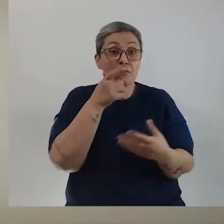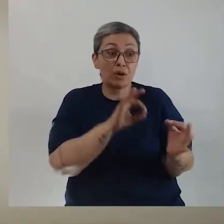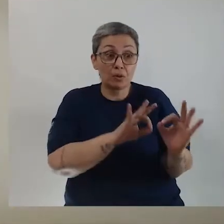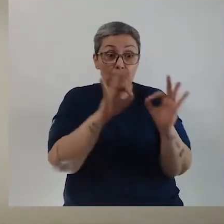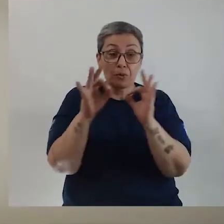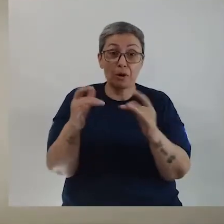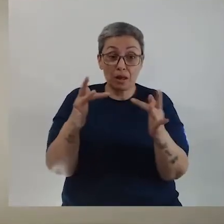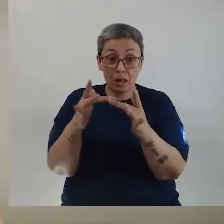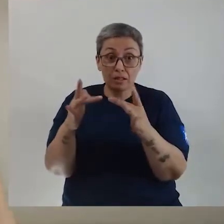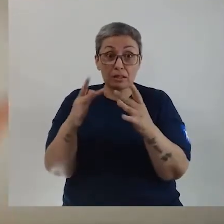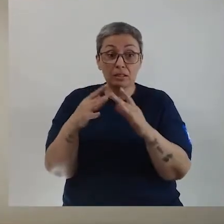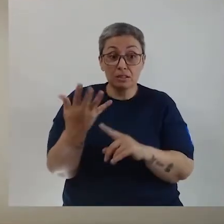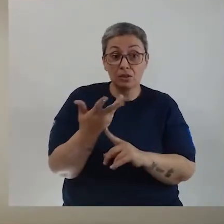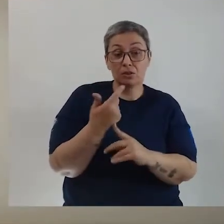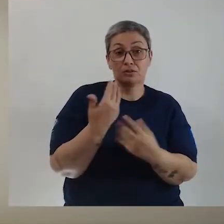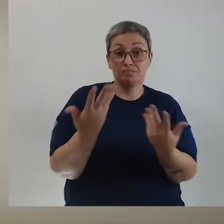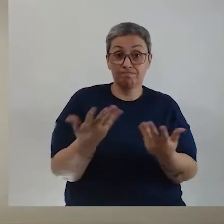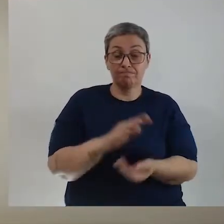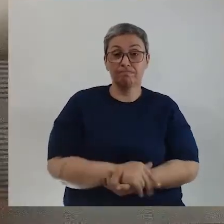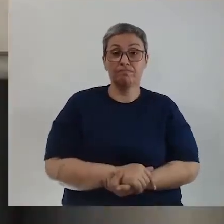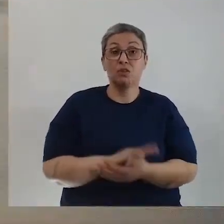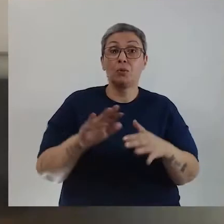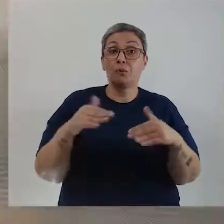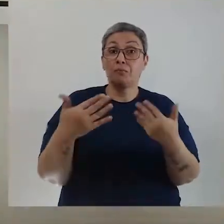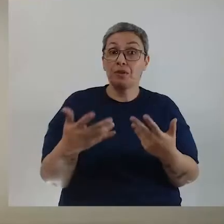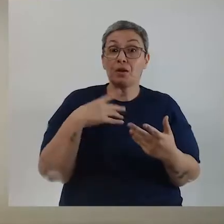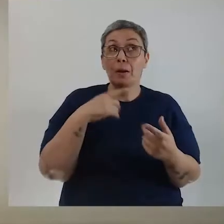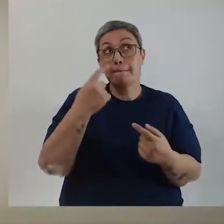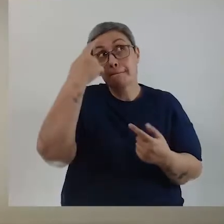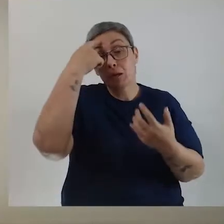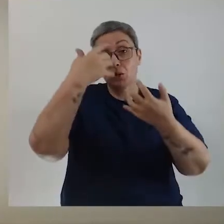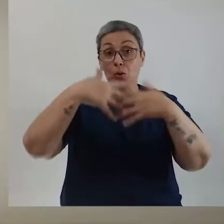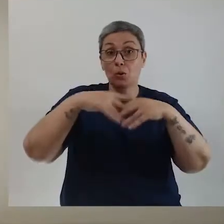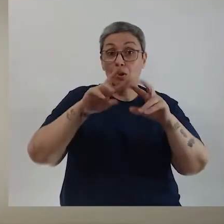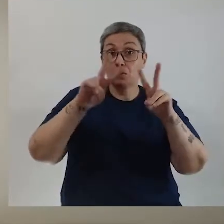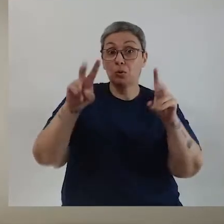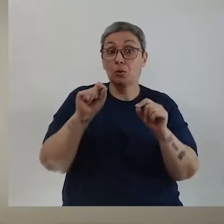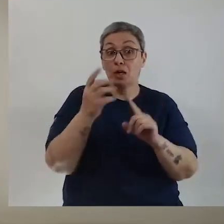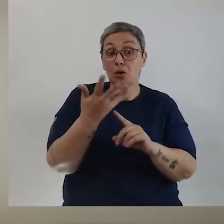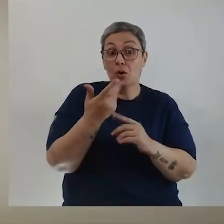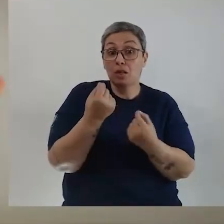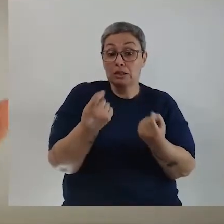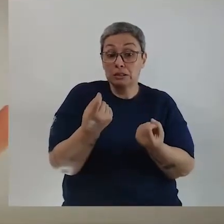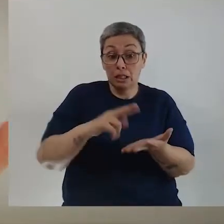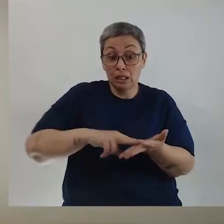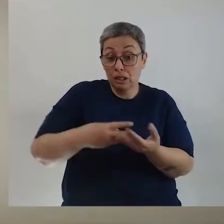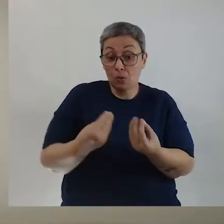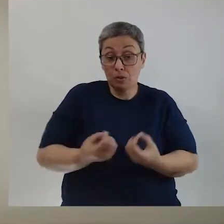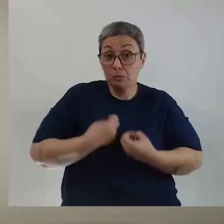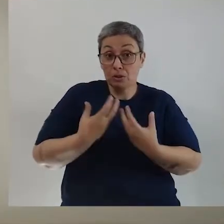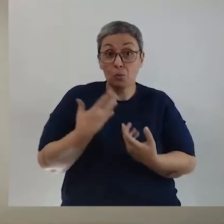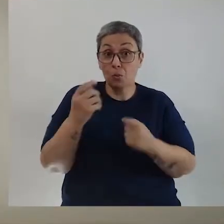assiste uma obra e tem contato com a arte, né? Então, nos faz pensar sobre o o artista quis